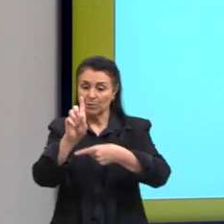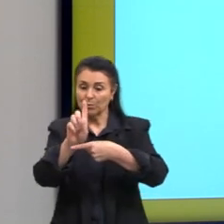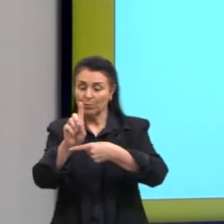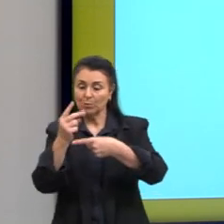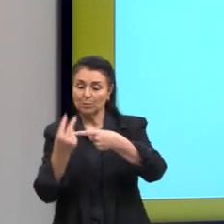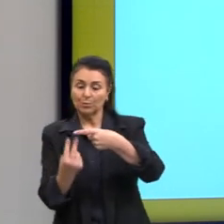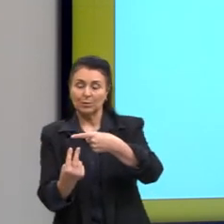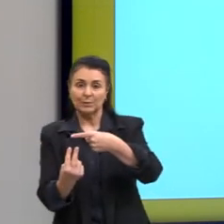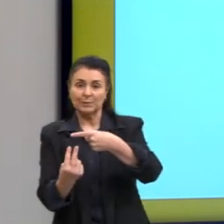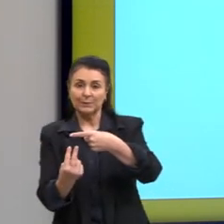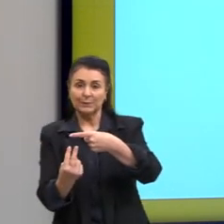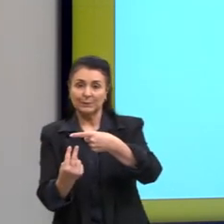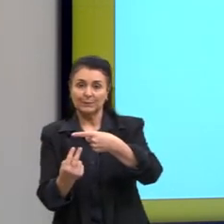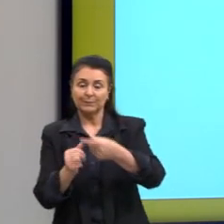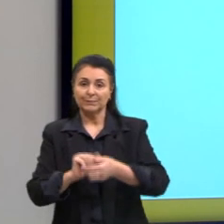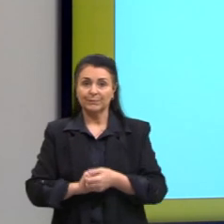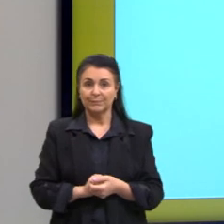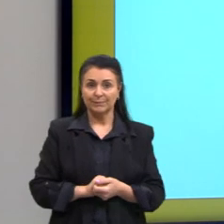duas partes.